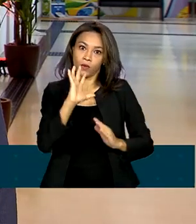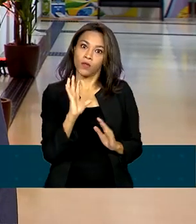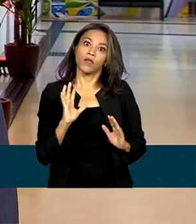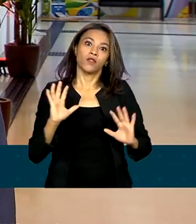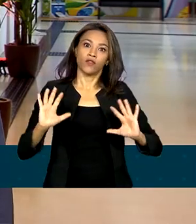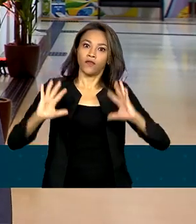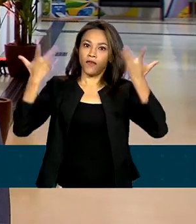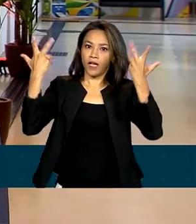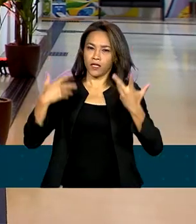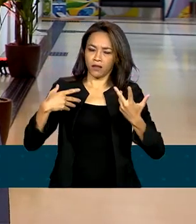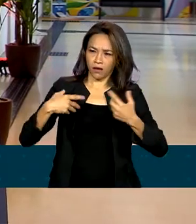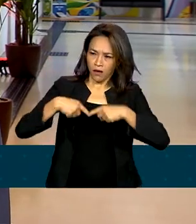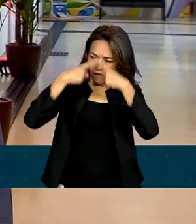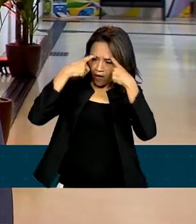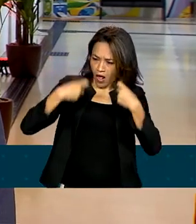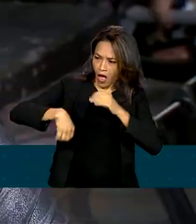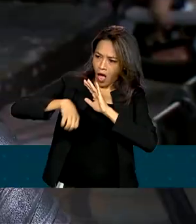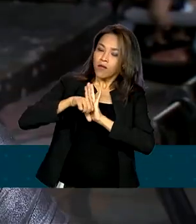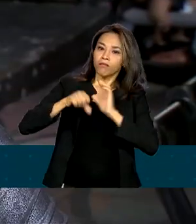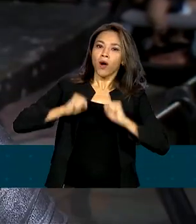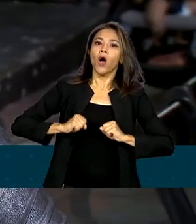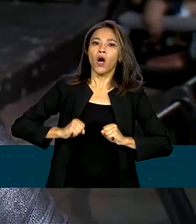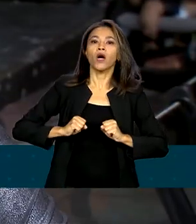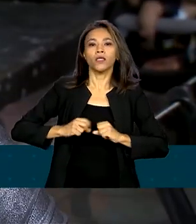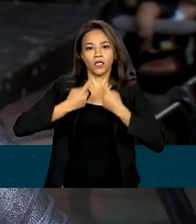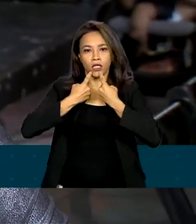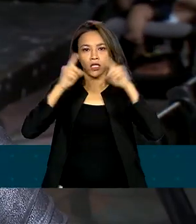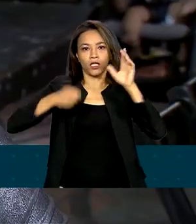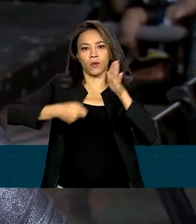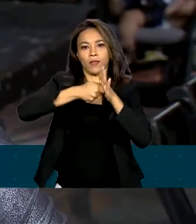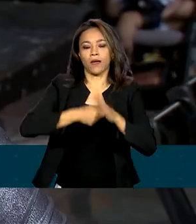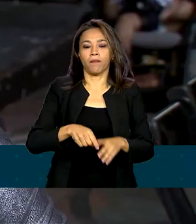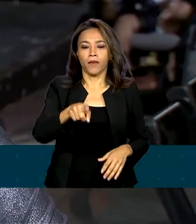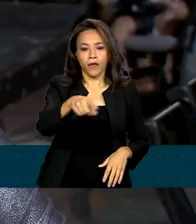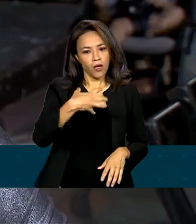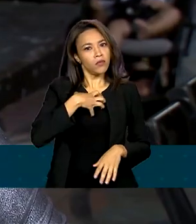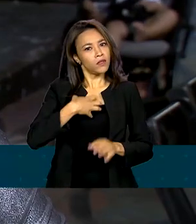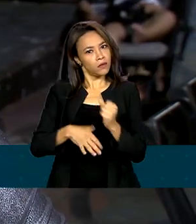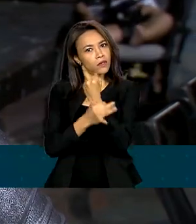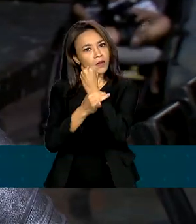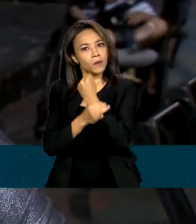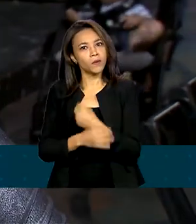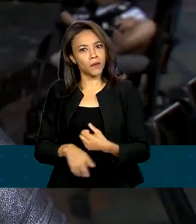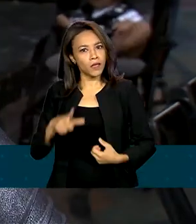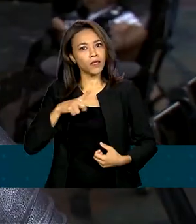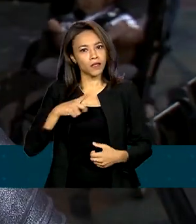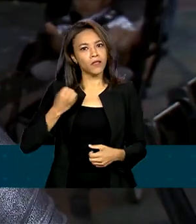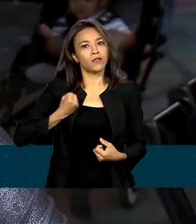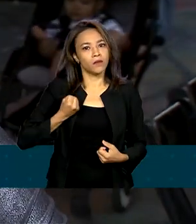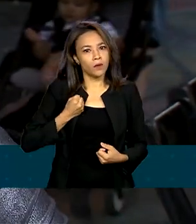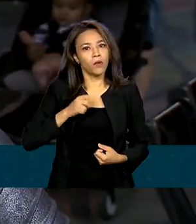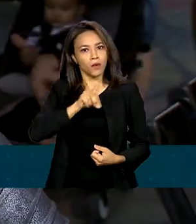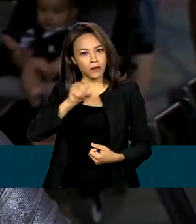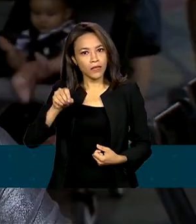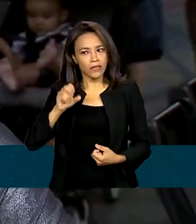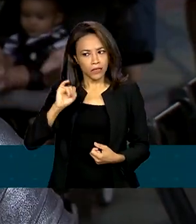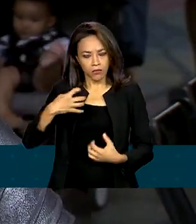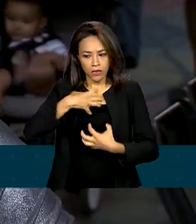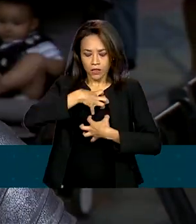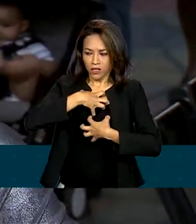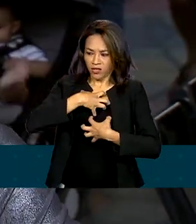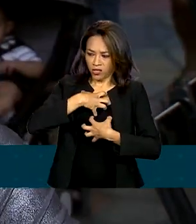violentadas, possam ter a quem denunciar. Me sinto segura em saber que existe um número de Disque denúncias assim, caso eu me sinta